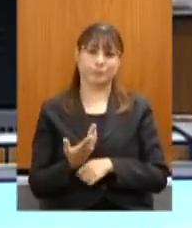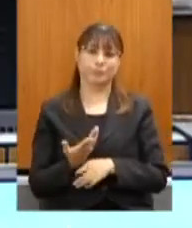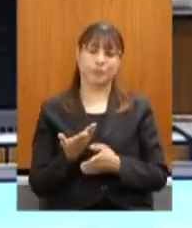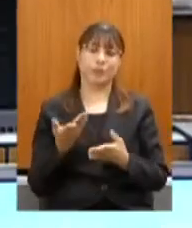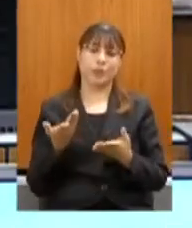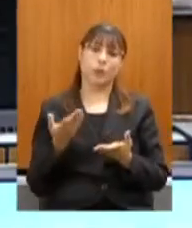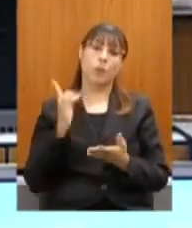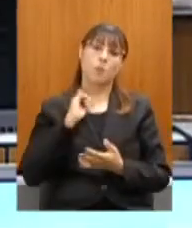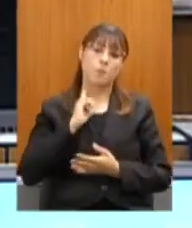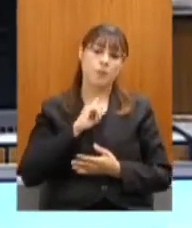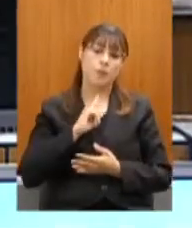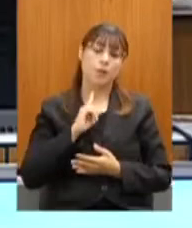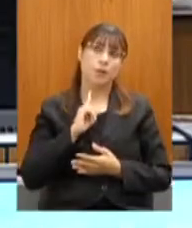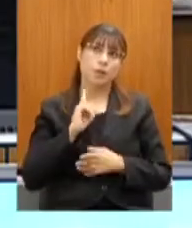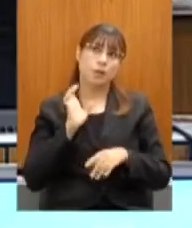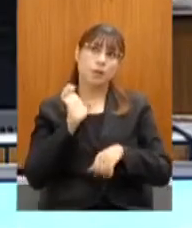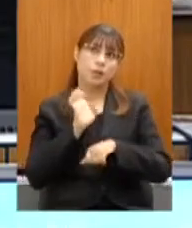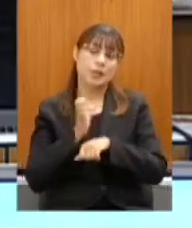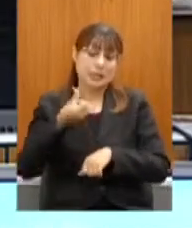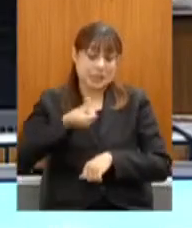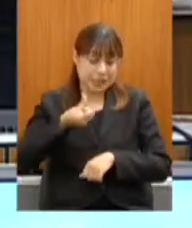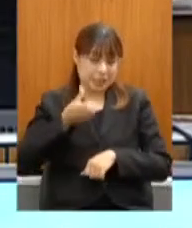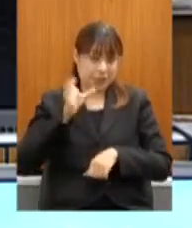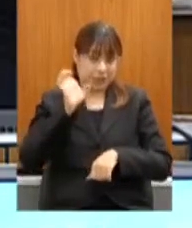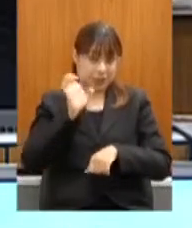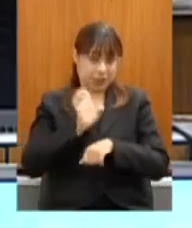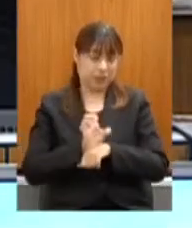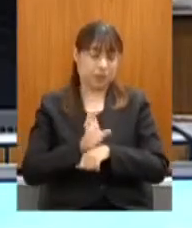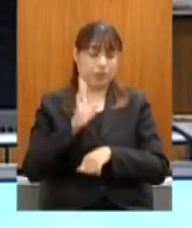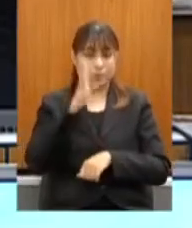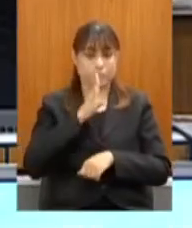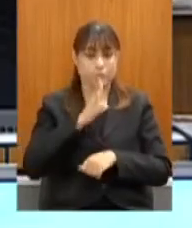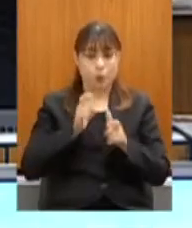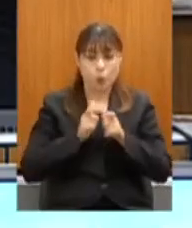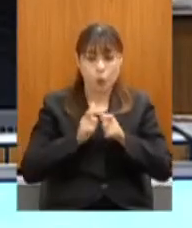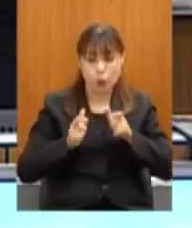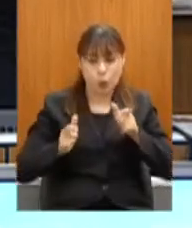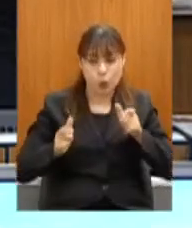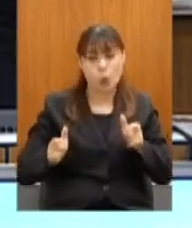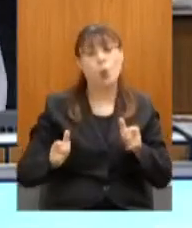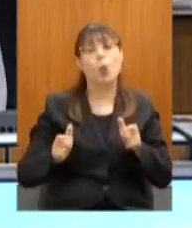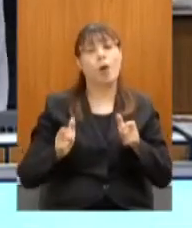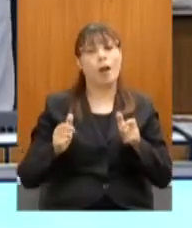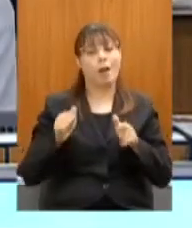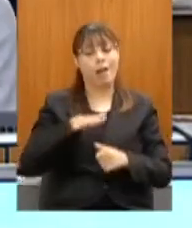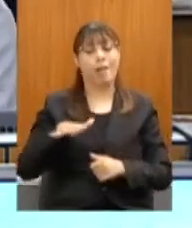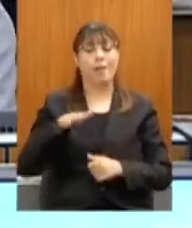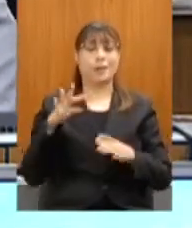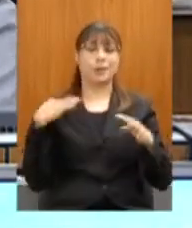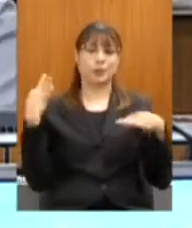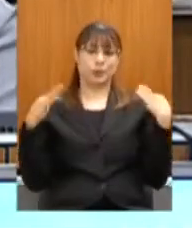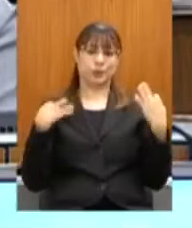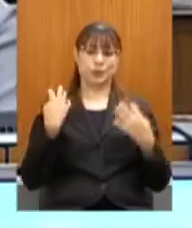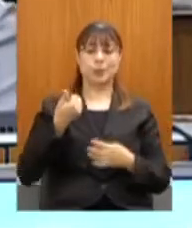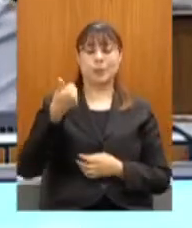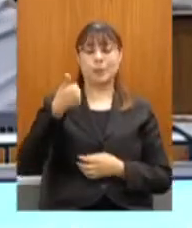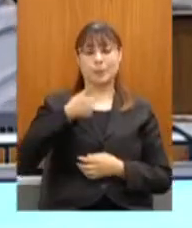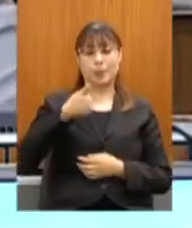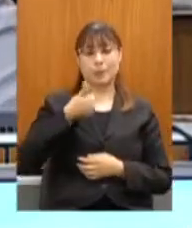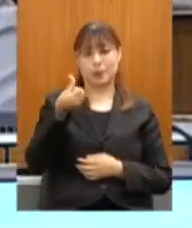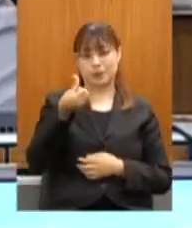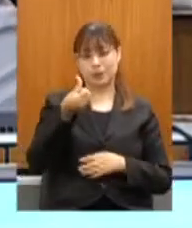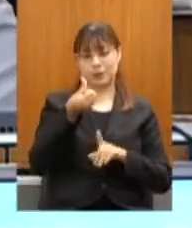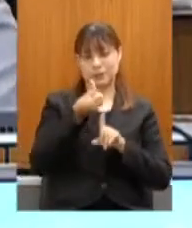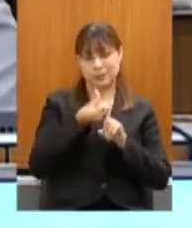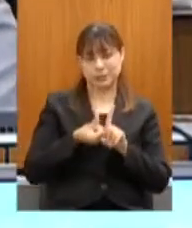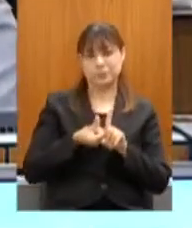o sexto estado brasileiro com o maior crescimento das atividades turísticas no primeiro semestre de 2020, isso é